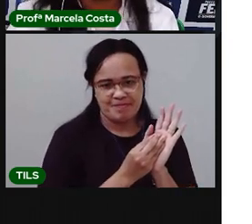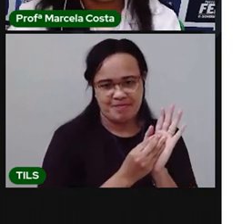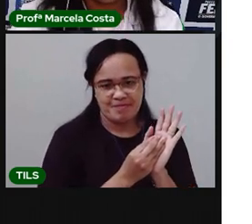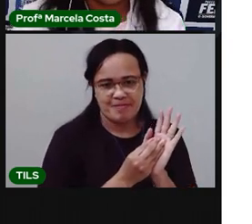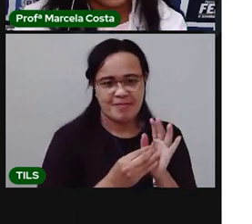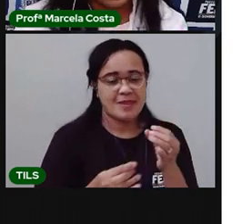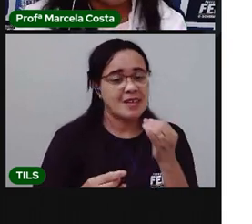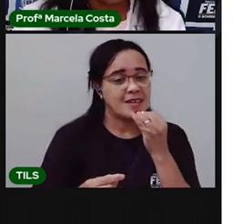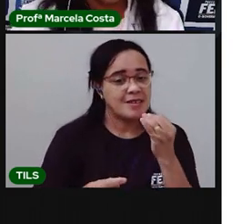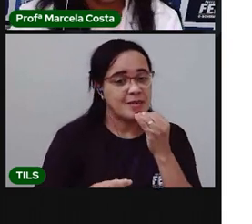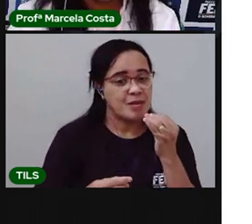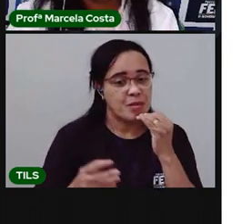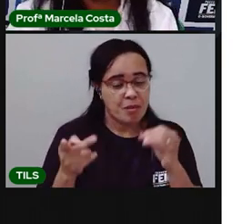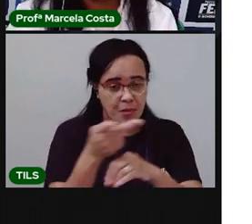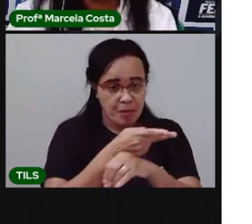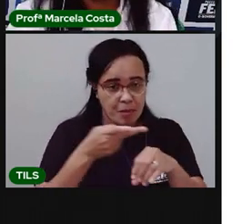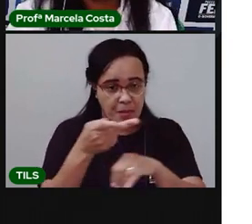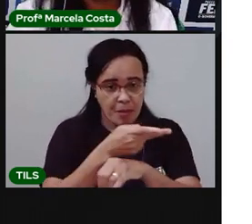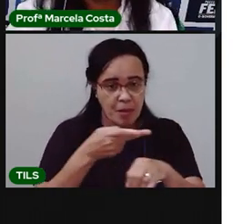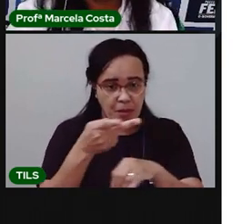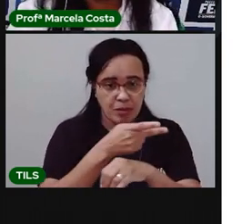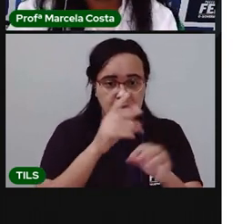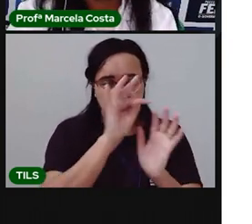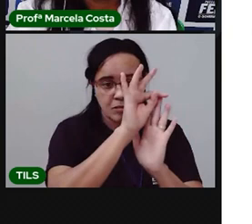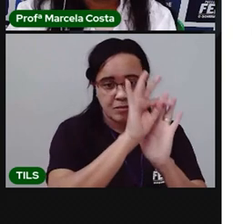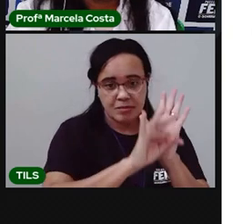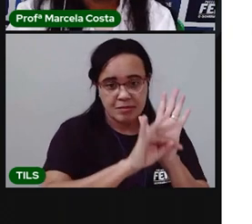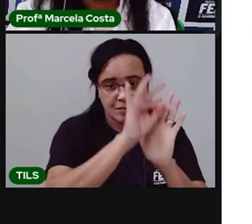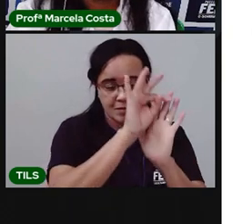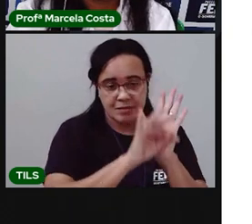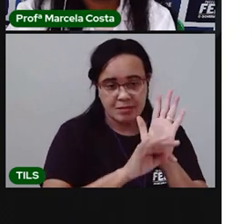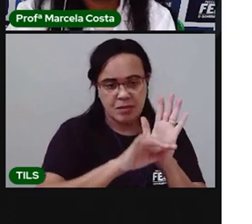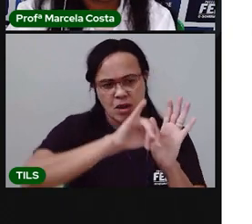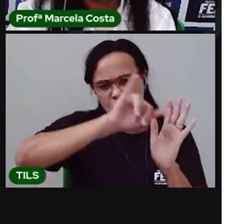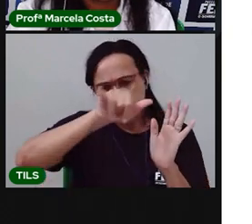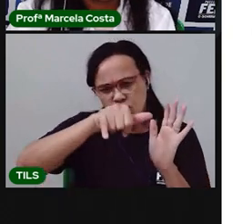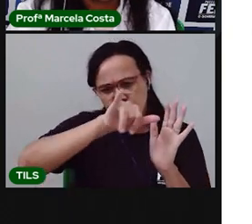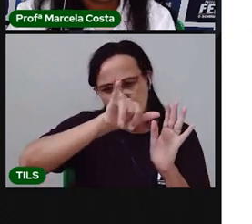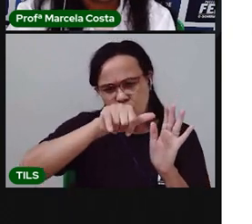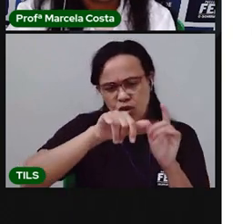Vamos procurar? Olha, aqui eu estou vendo que já tem a letra J.